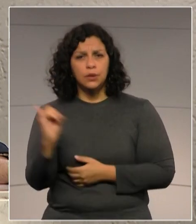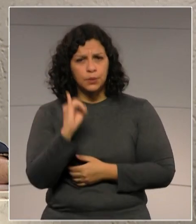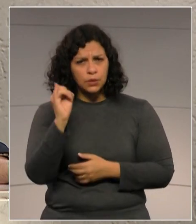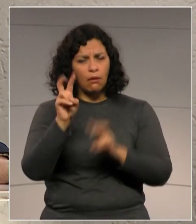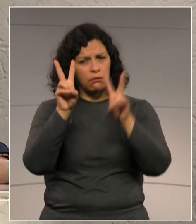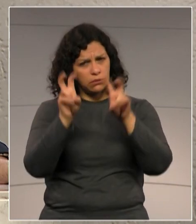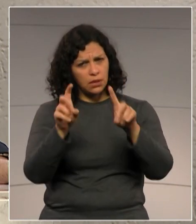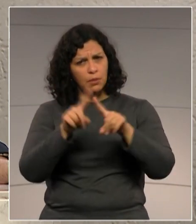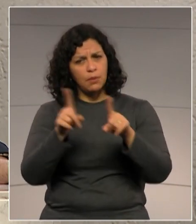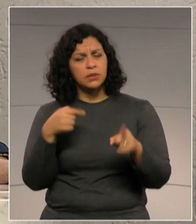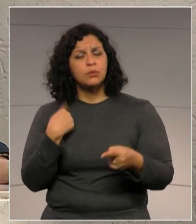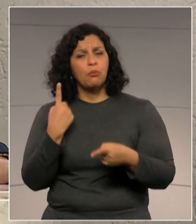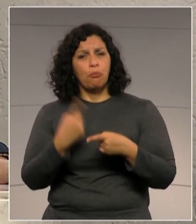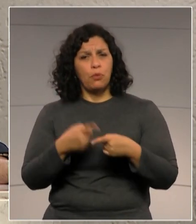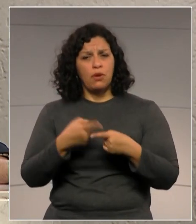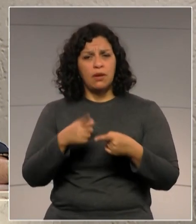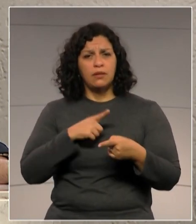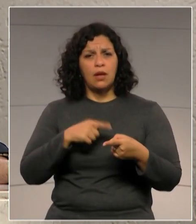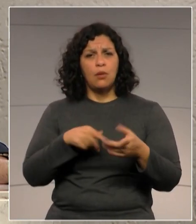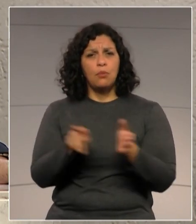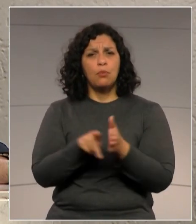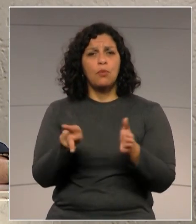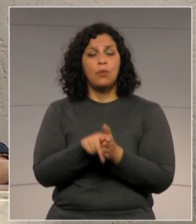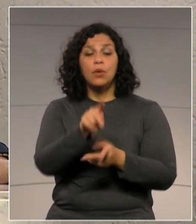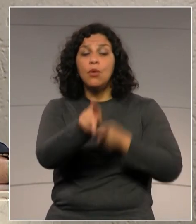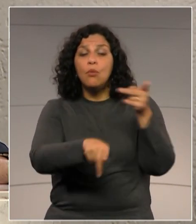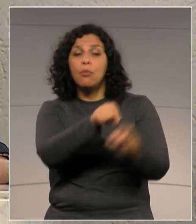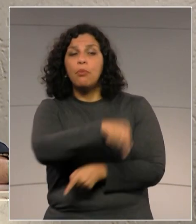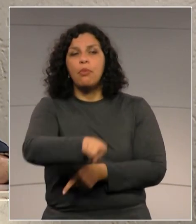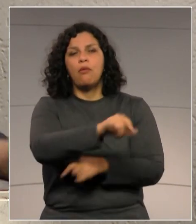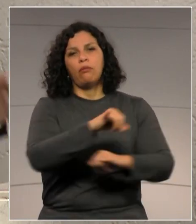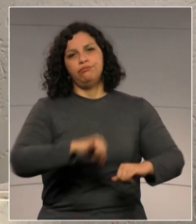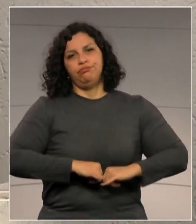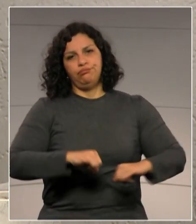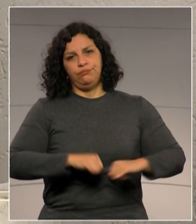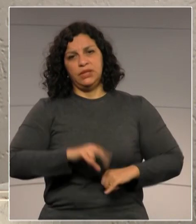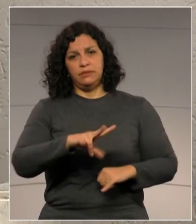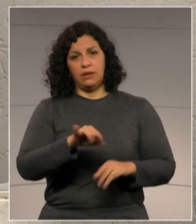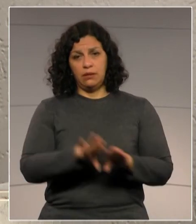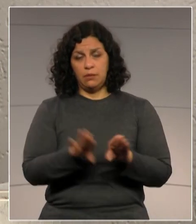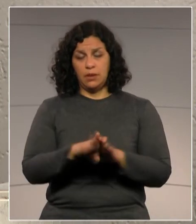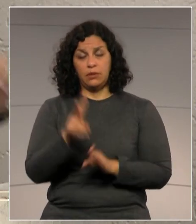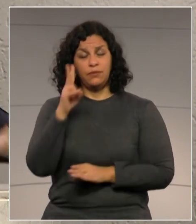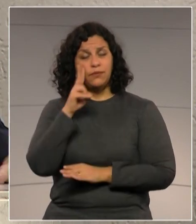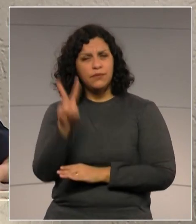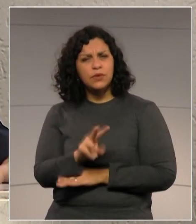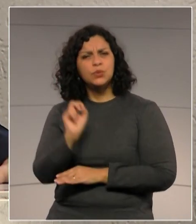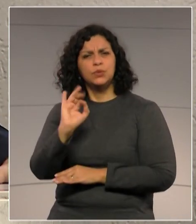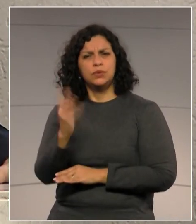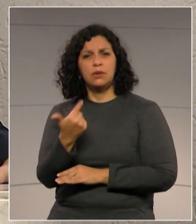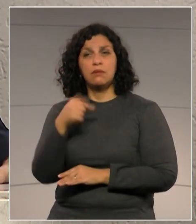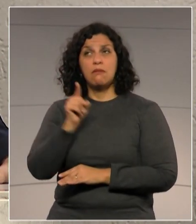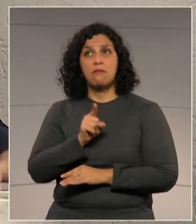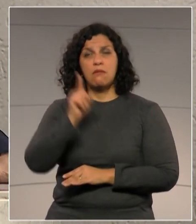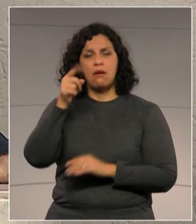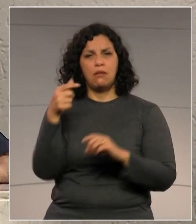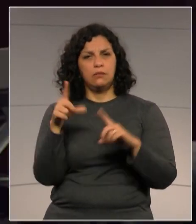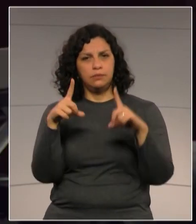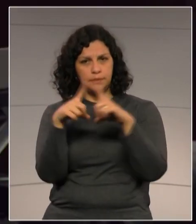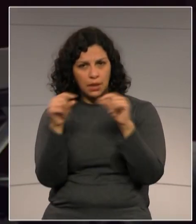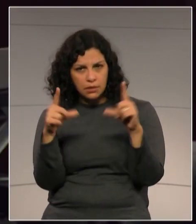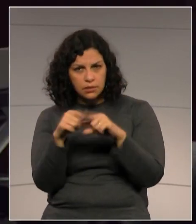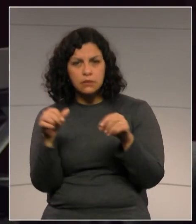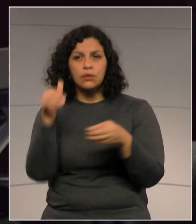porque está recaindo tudo no povo. E o senhor veja bem que lá em Brasília